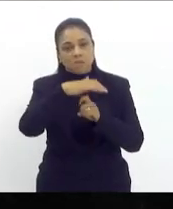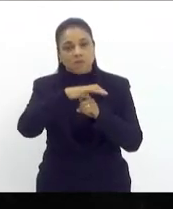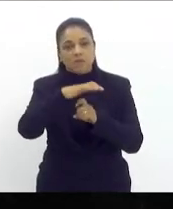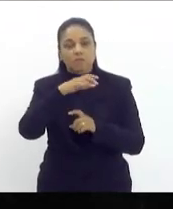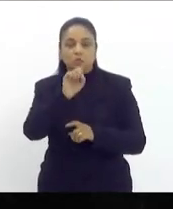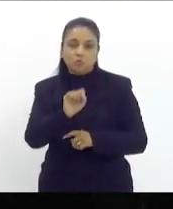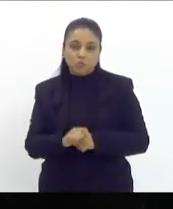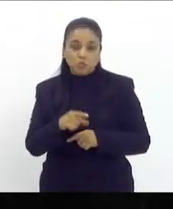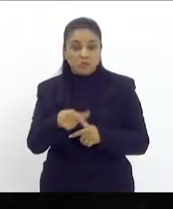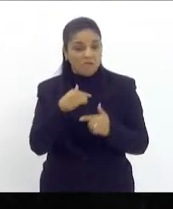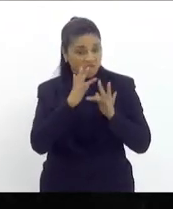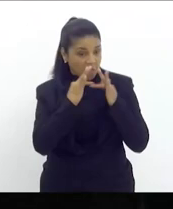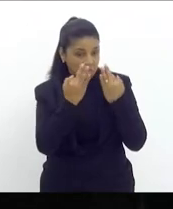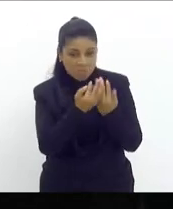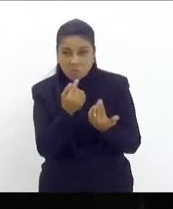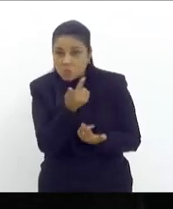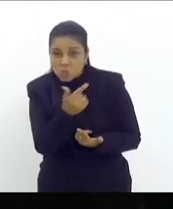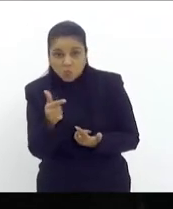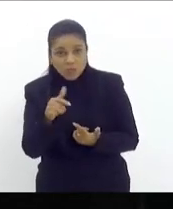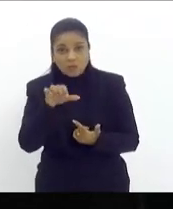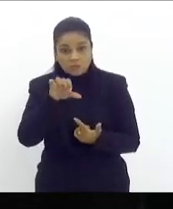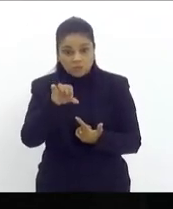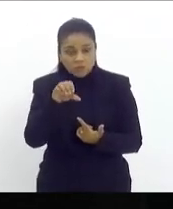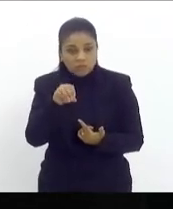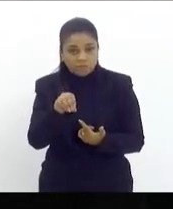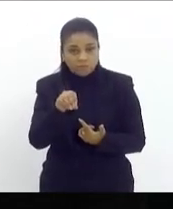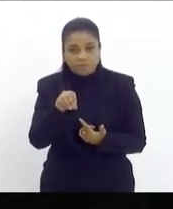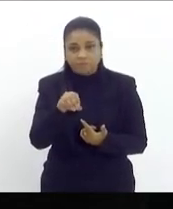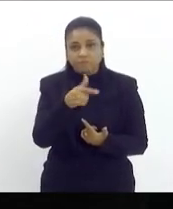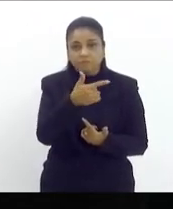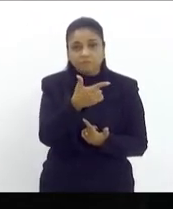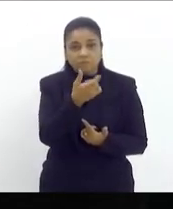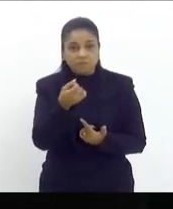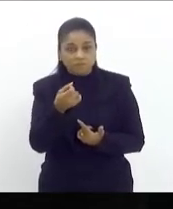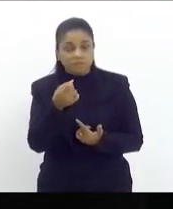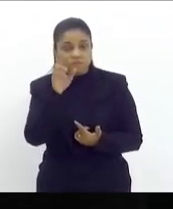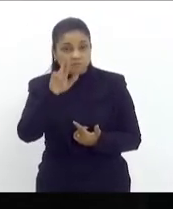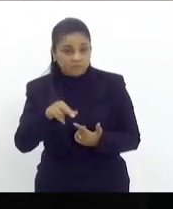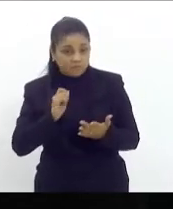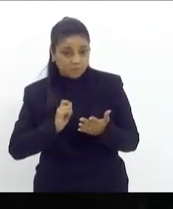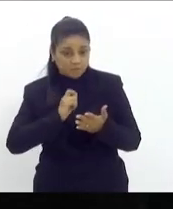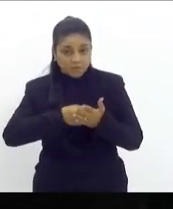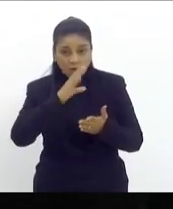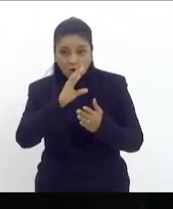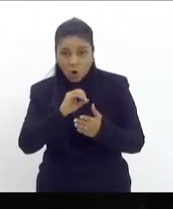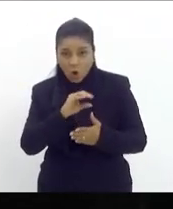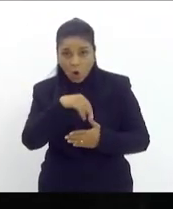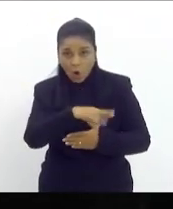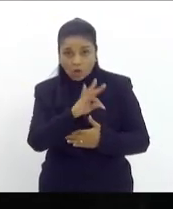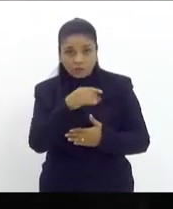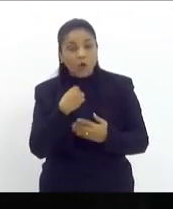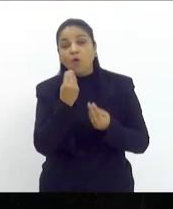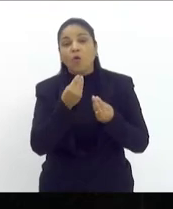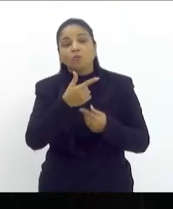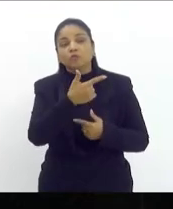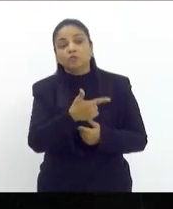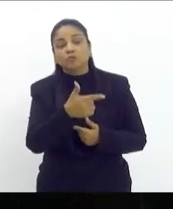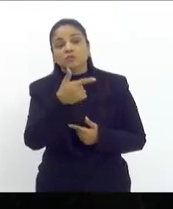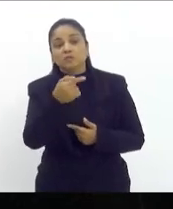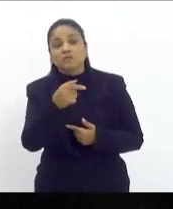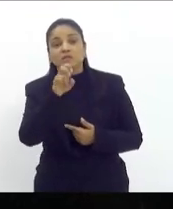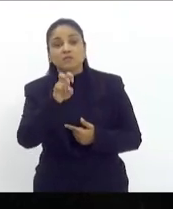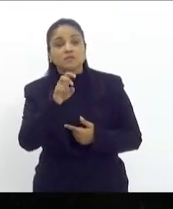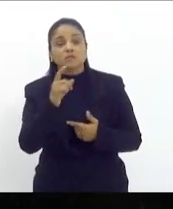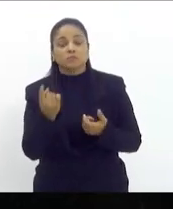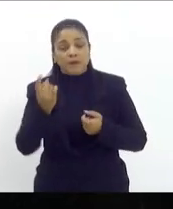tem se uma família não tem 90, 100, 120 reais para pagar uma conta ela vai ter para pagar 265 de taxa de religação